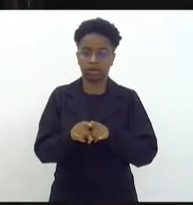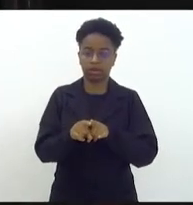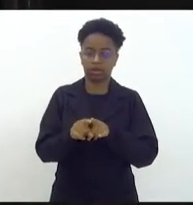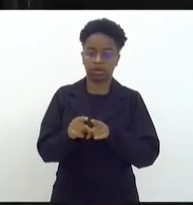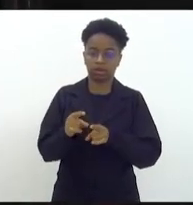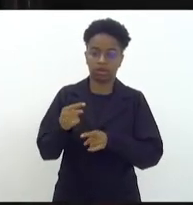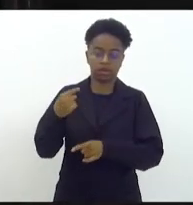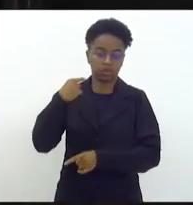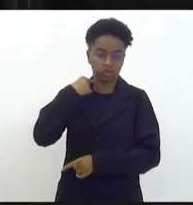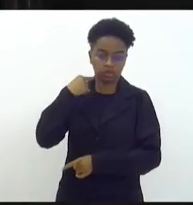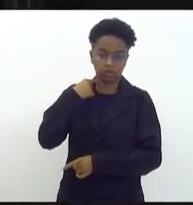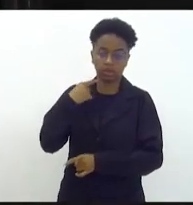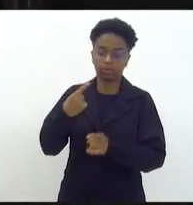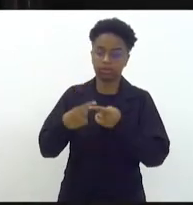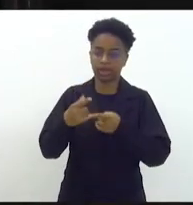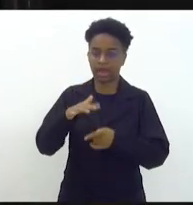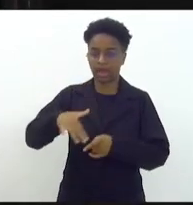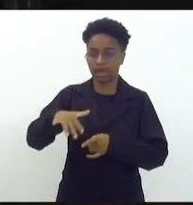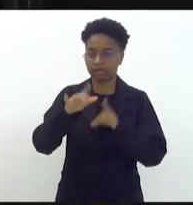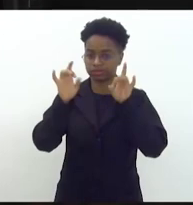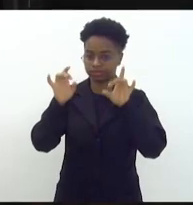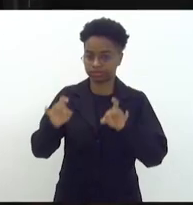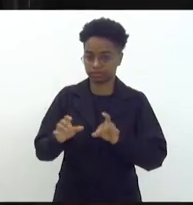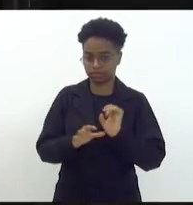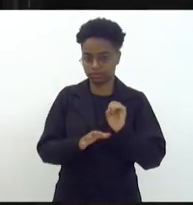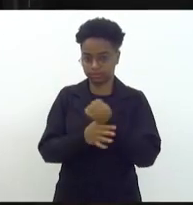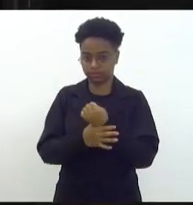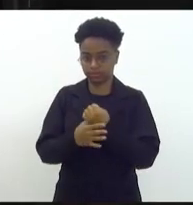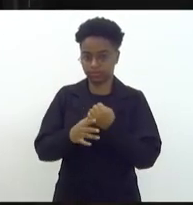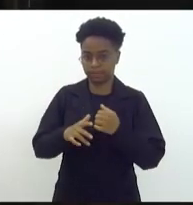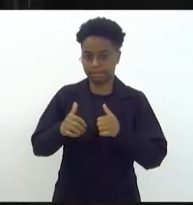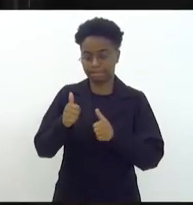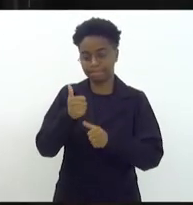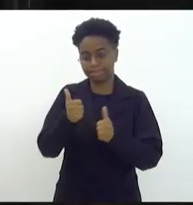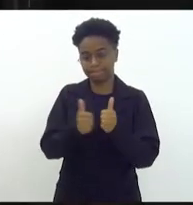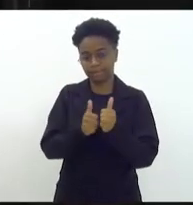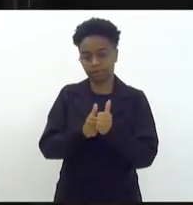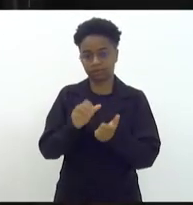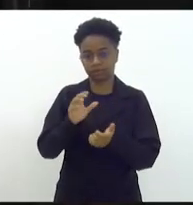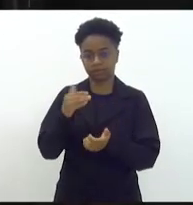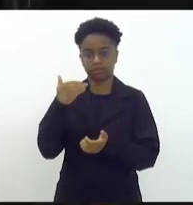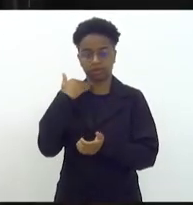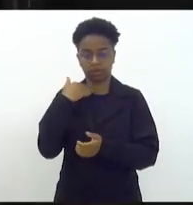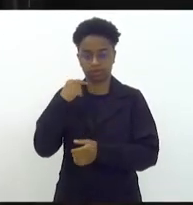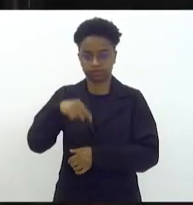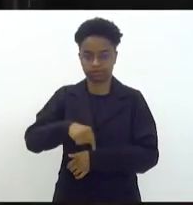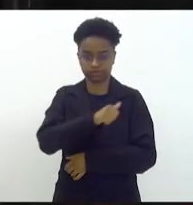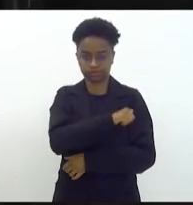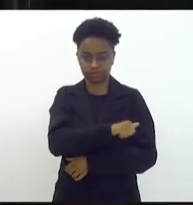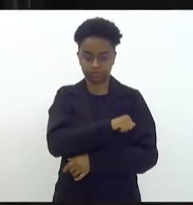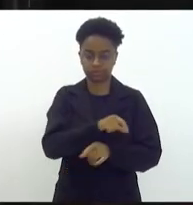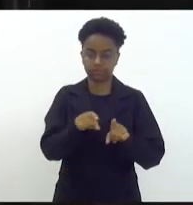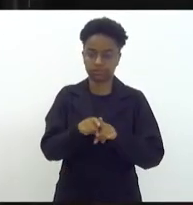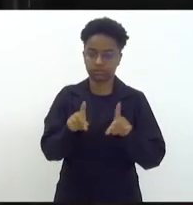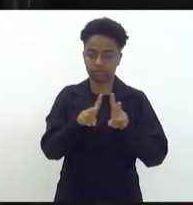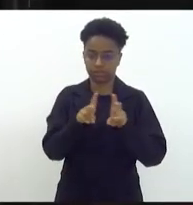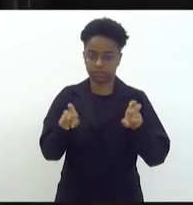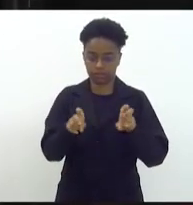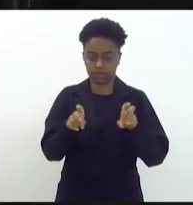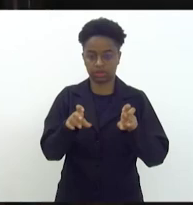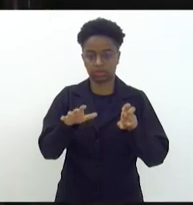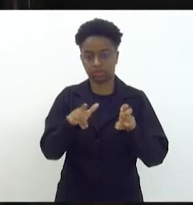como área especial de segurança o perímetro bancário no âmbito do estado do Rio de Janeiro e das outras providências, parecendo as comissões.